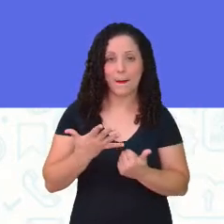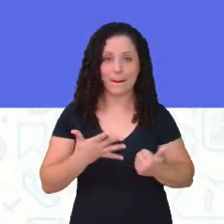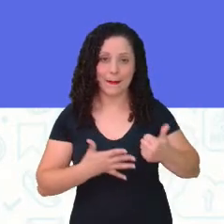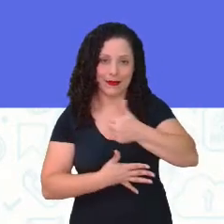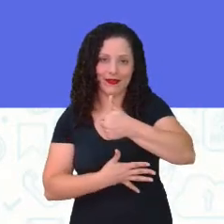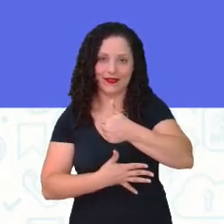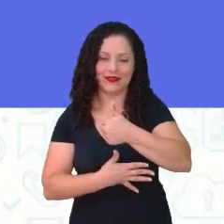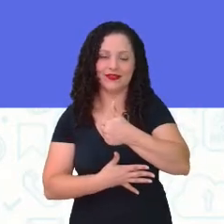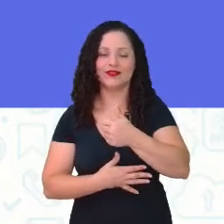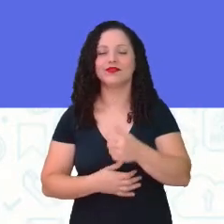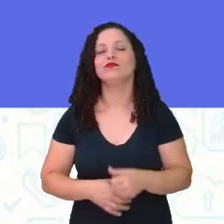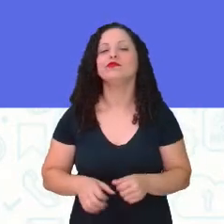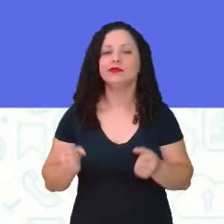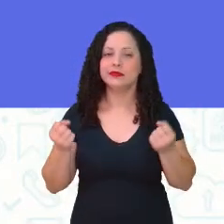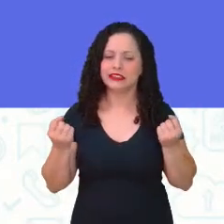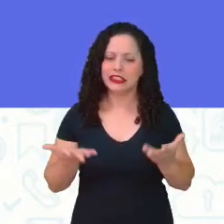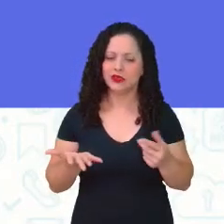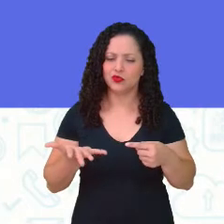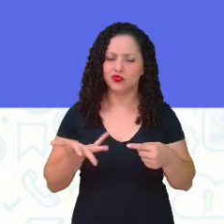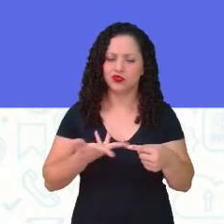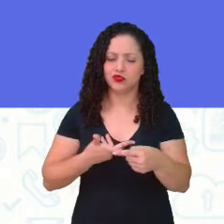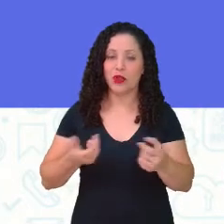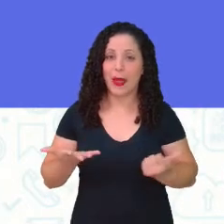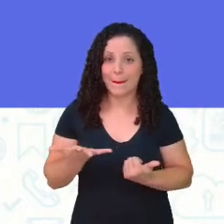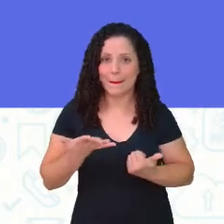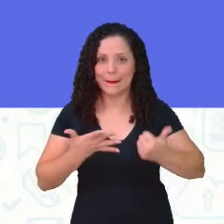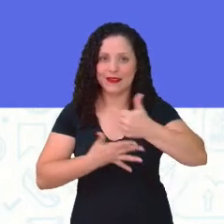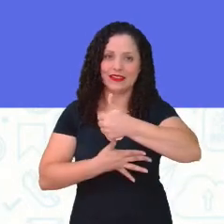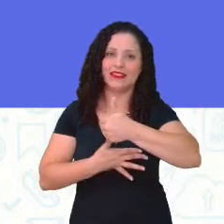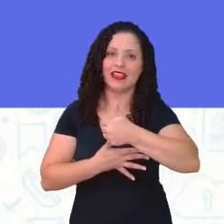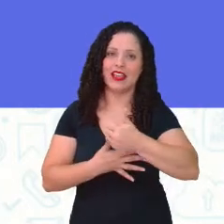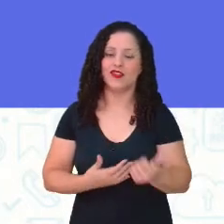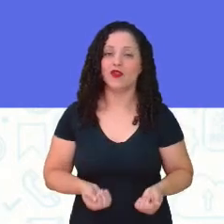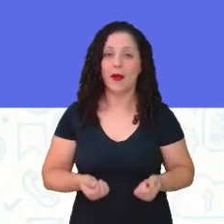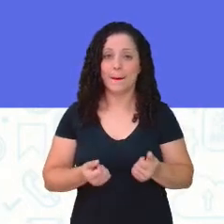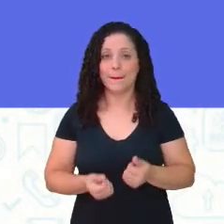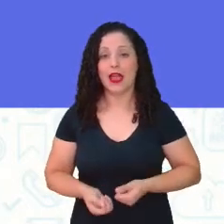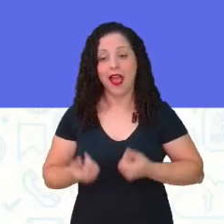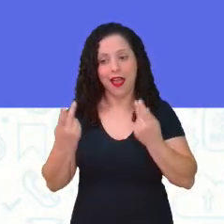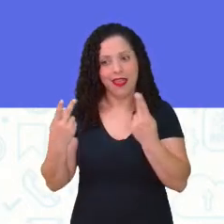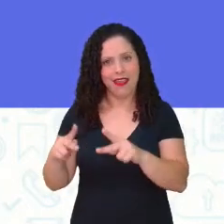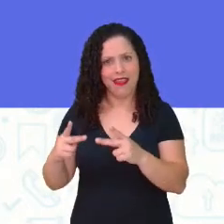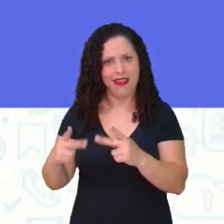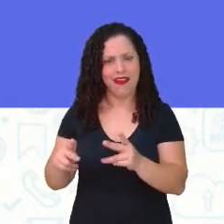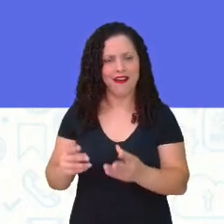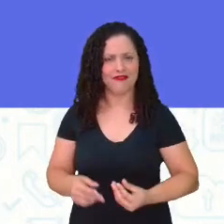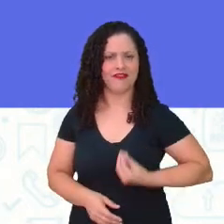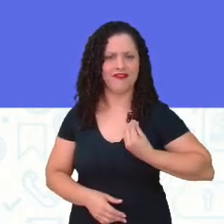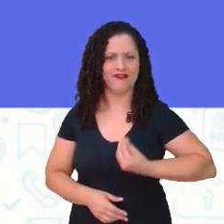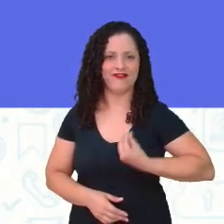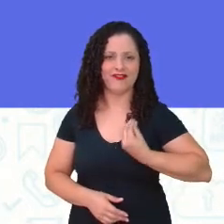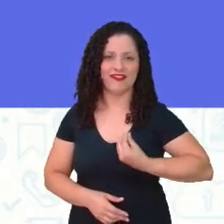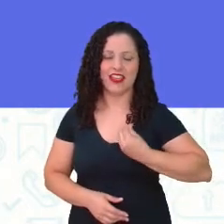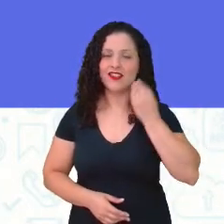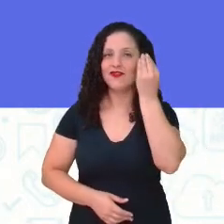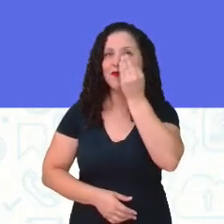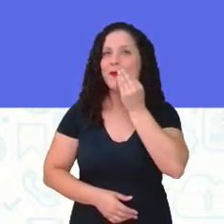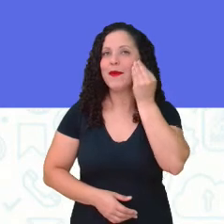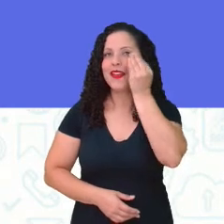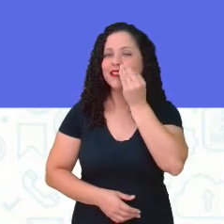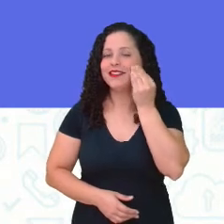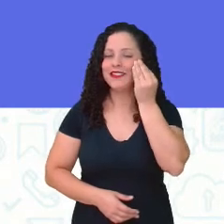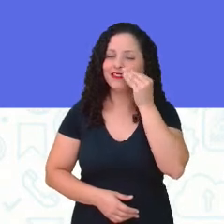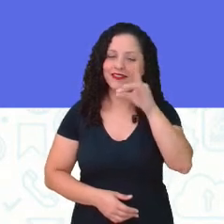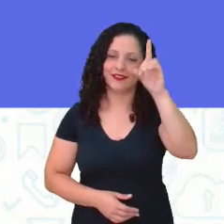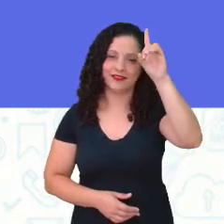não é? Tudo isso dá a Clarice, para a Clarice o privilégio de vivenciar experiências